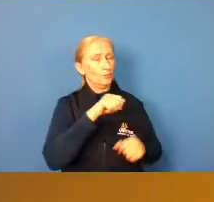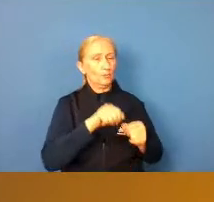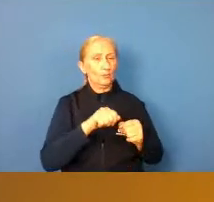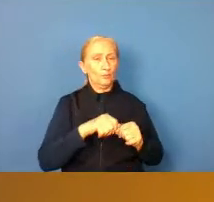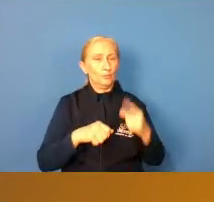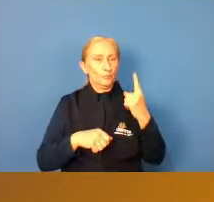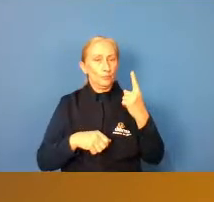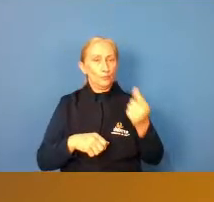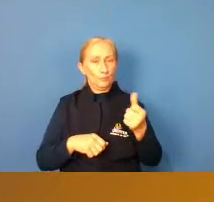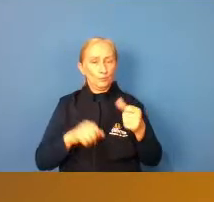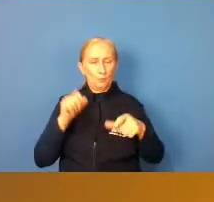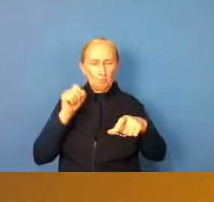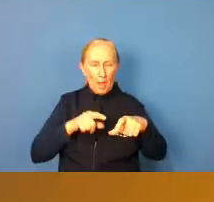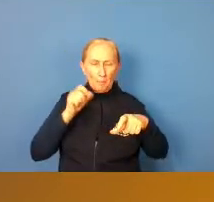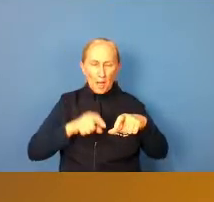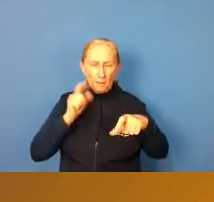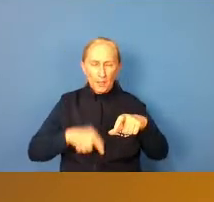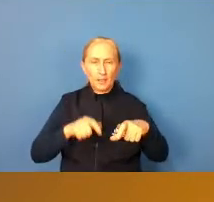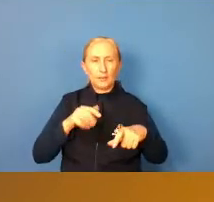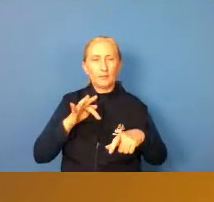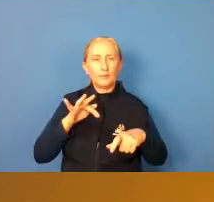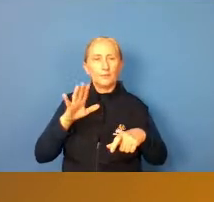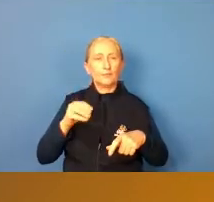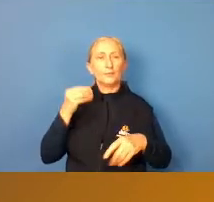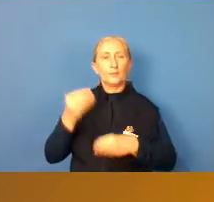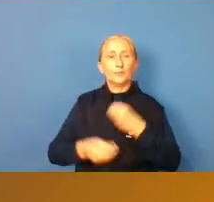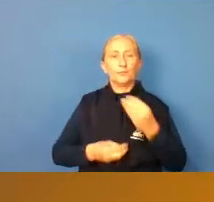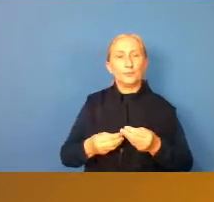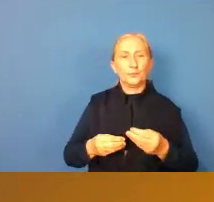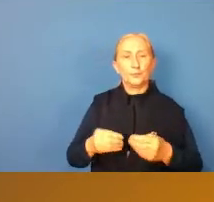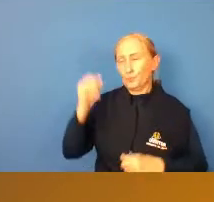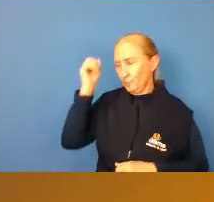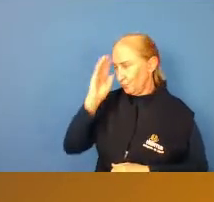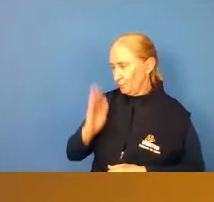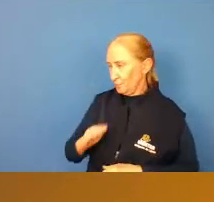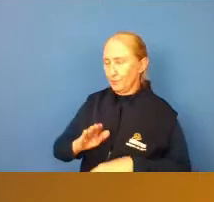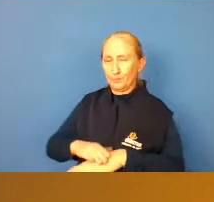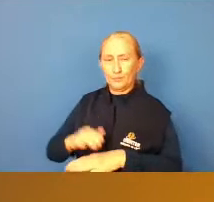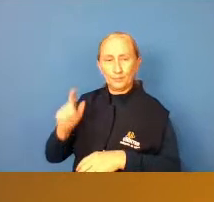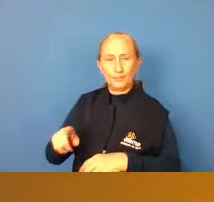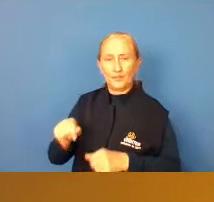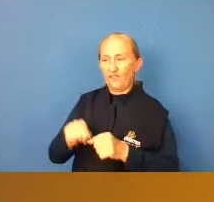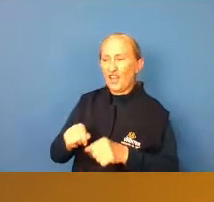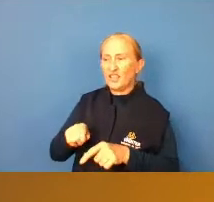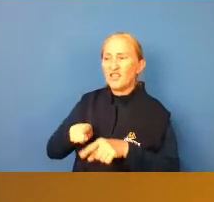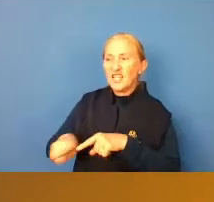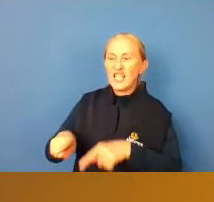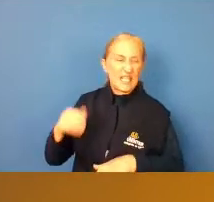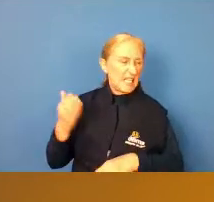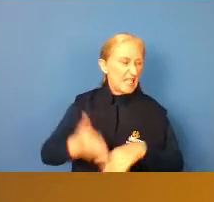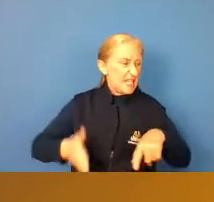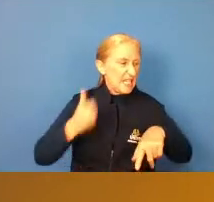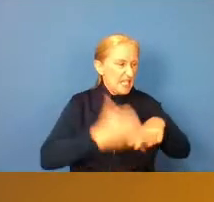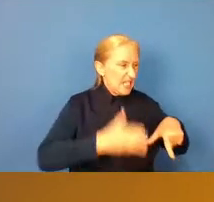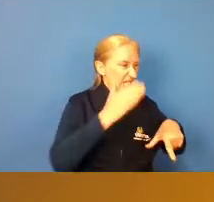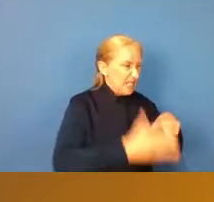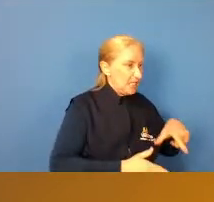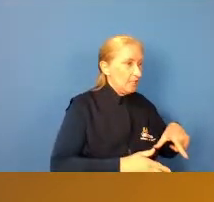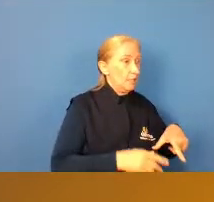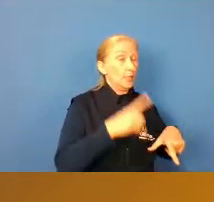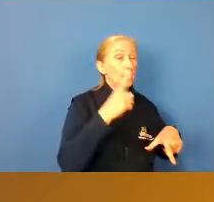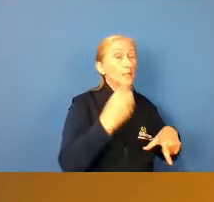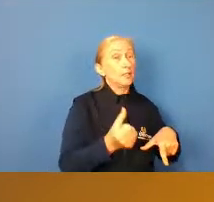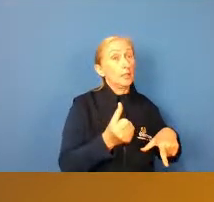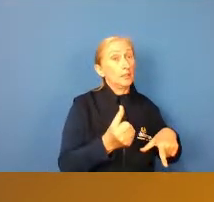dezesseis faltas no primeiro tempo aliás um jogador brasileiro que faz dezesseis faltas no primeiro tempo e um europeu que vai lá e faz duas faltas no